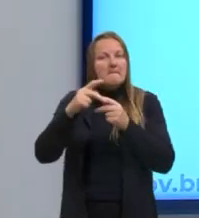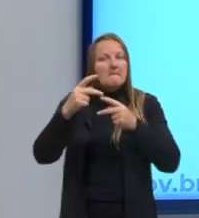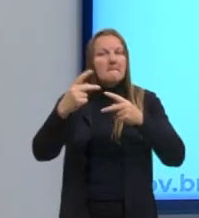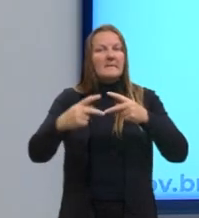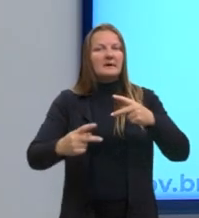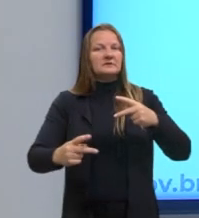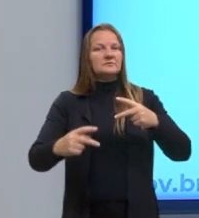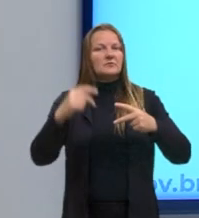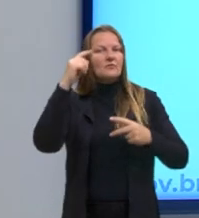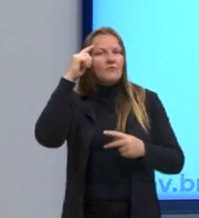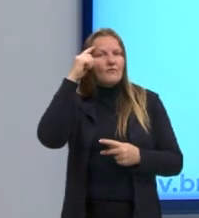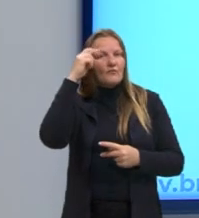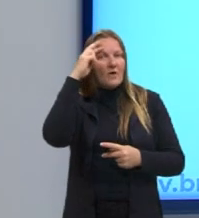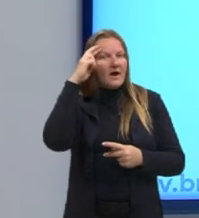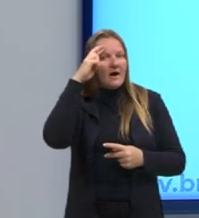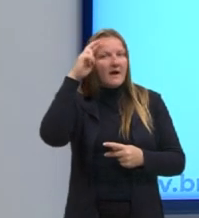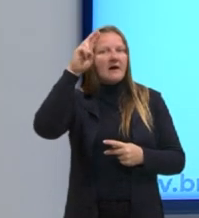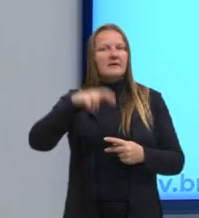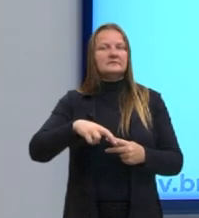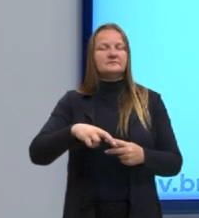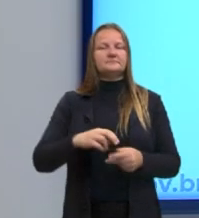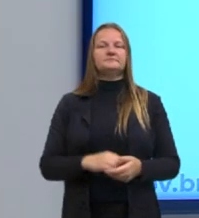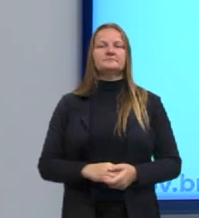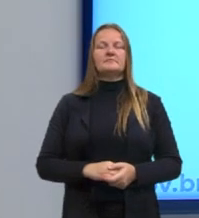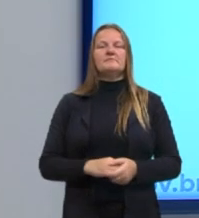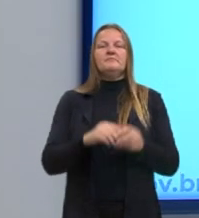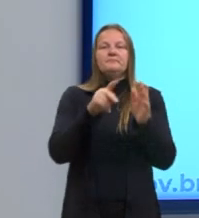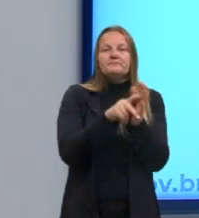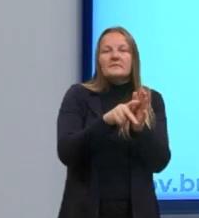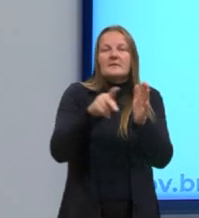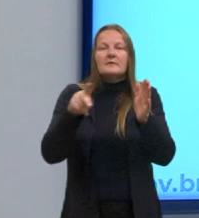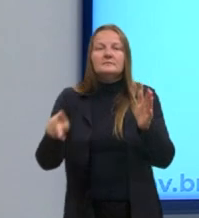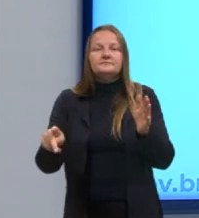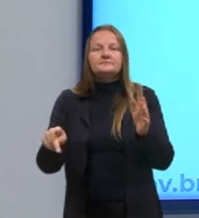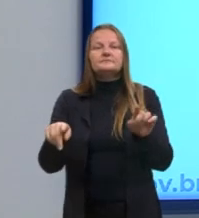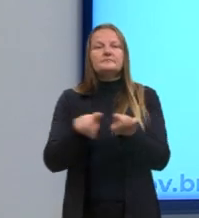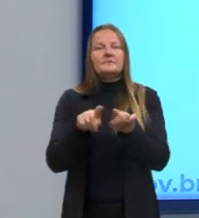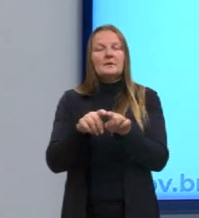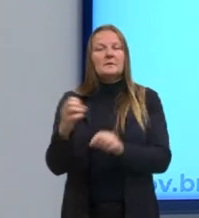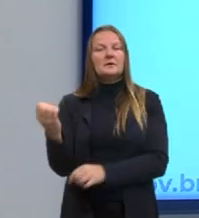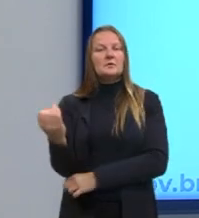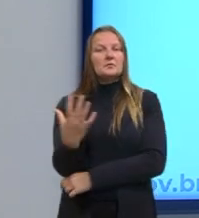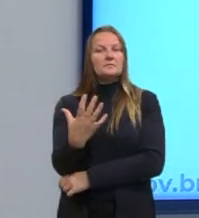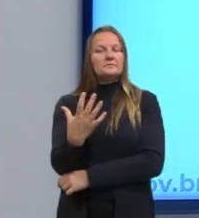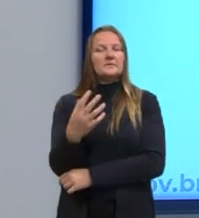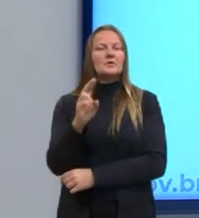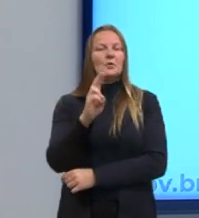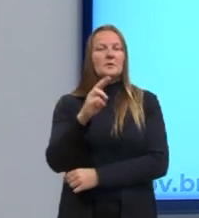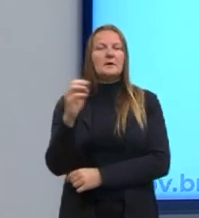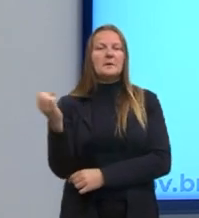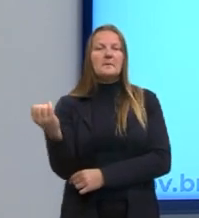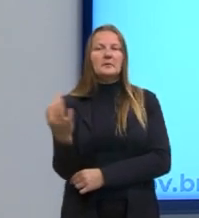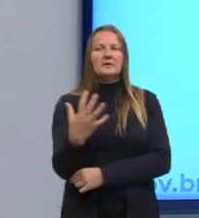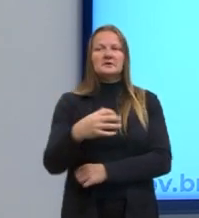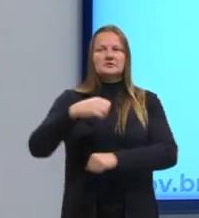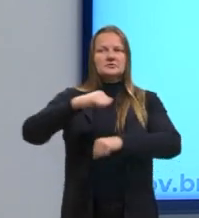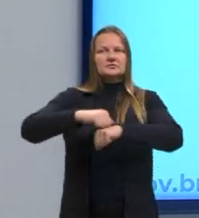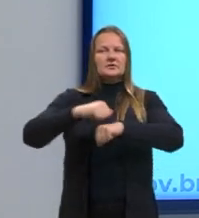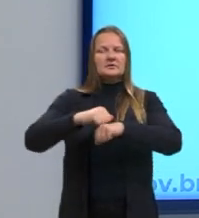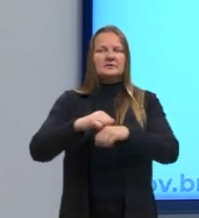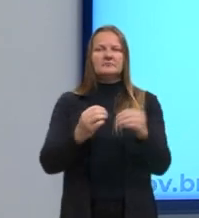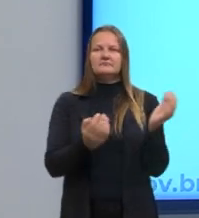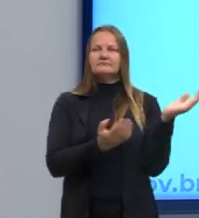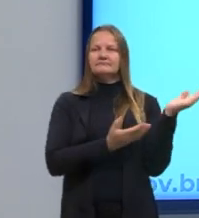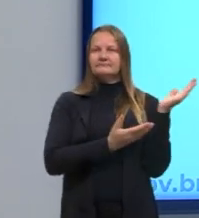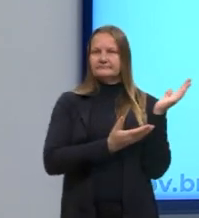um desencantamento no mundo. Também esse período é chamado de modernidade sólida. Aqui tem a imagem. O que é uma